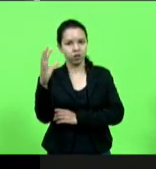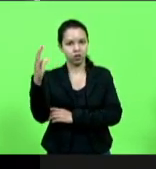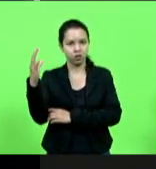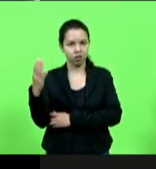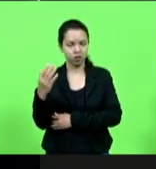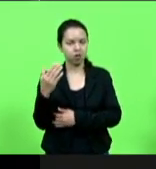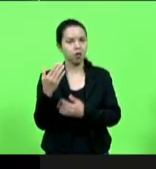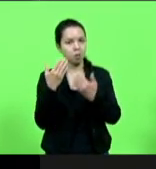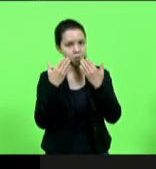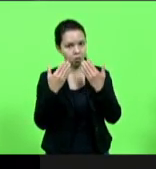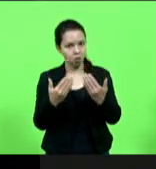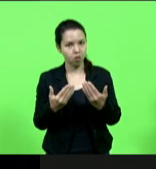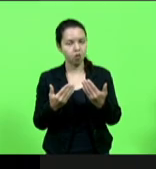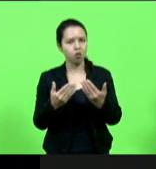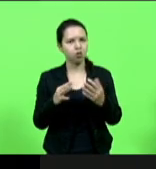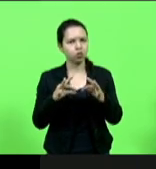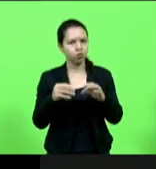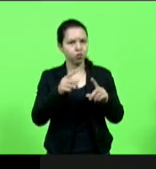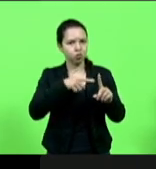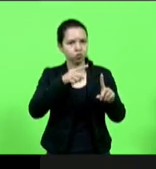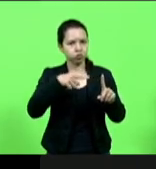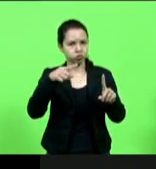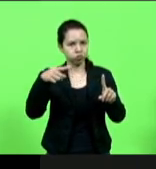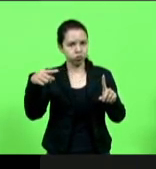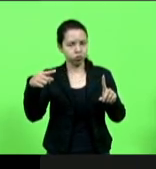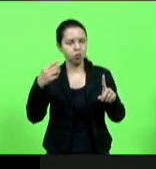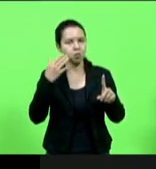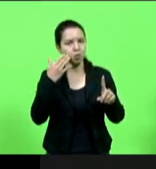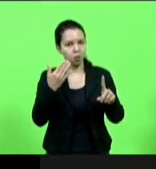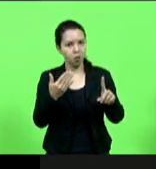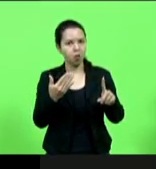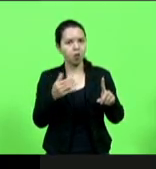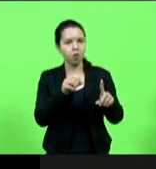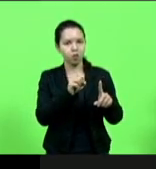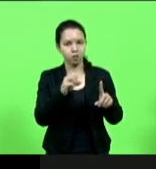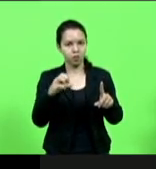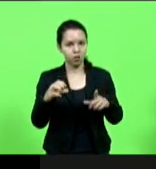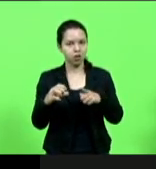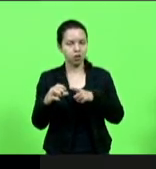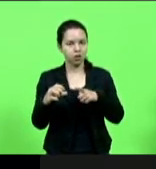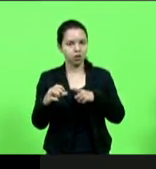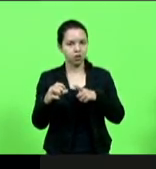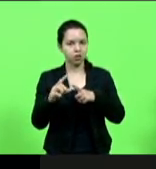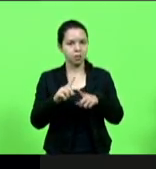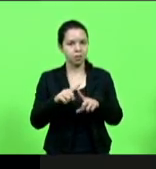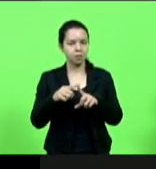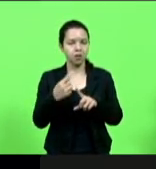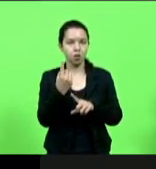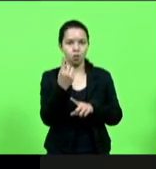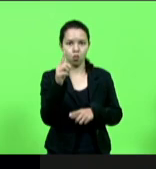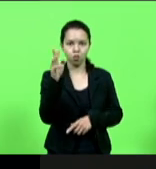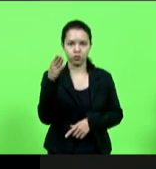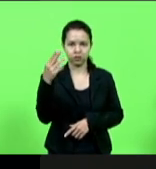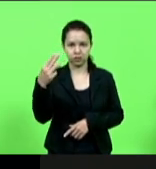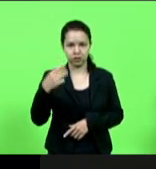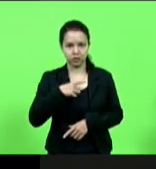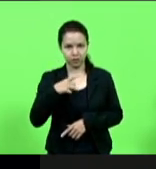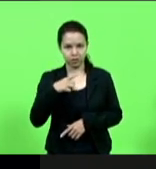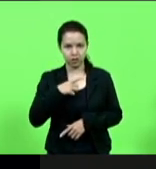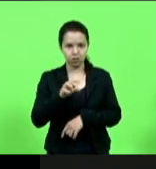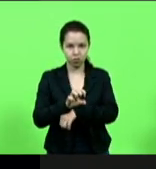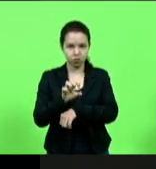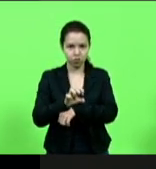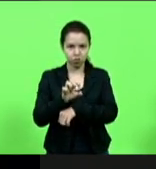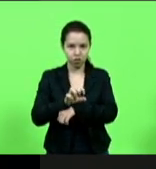os levantamentos mostram que Santa Catarina tem ainda mais de um terço mais de um terço do estado